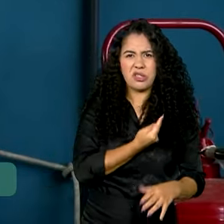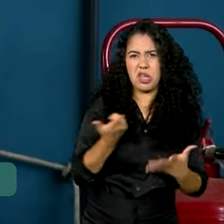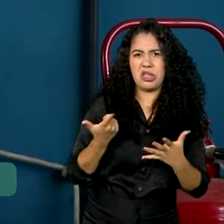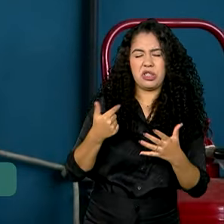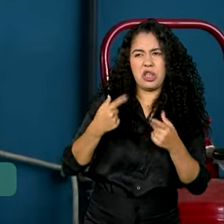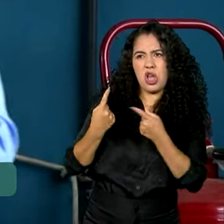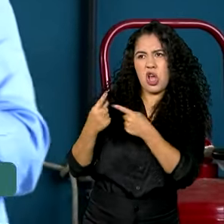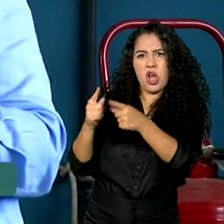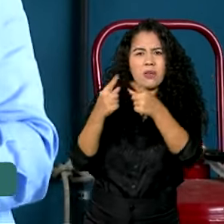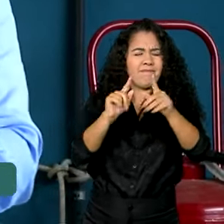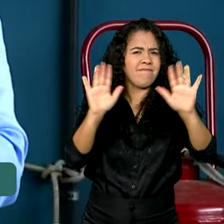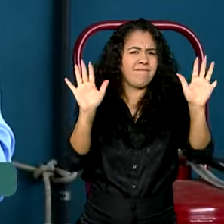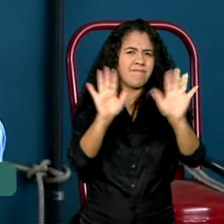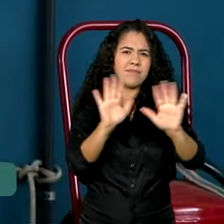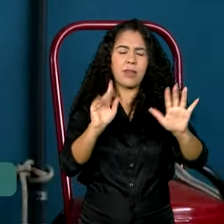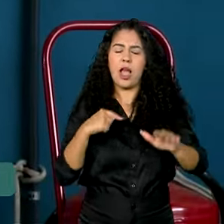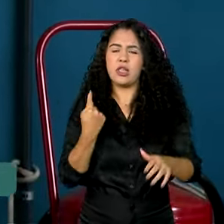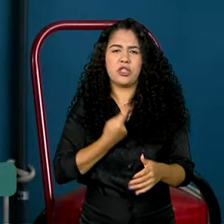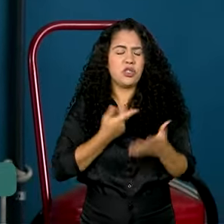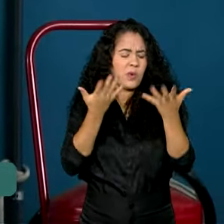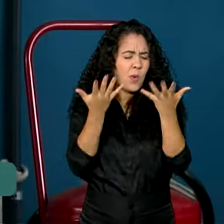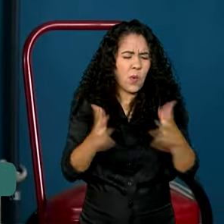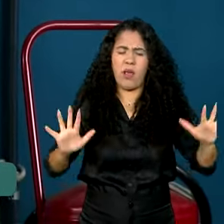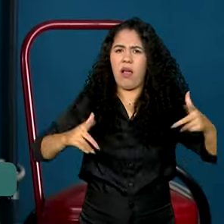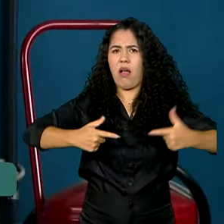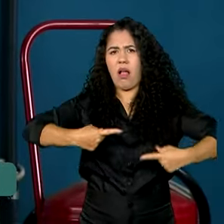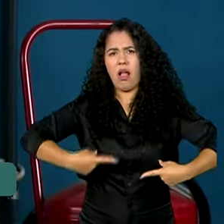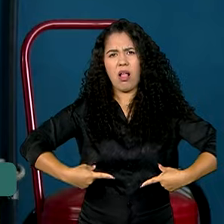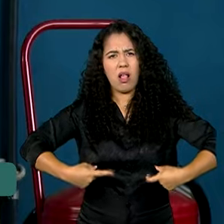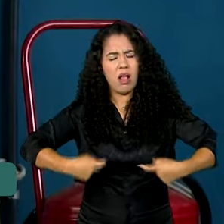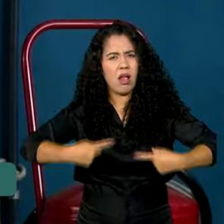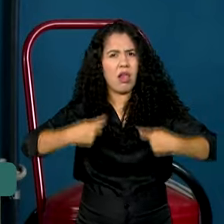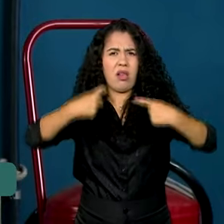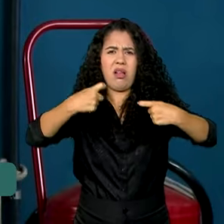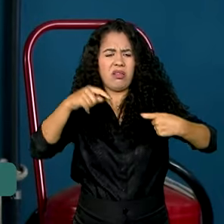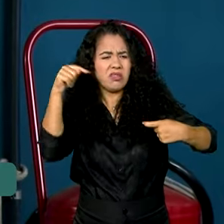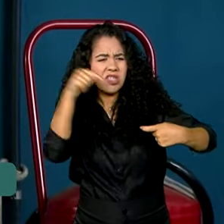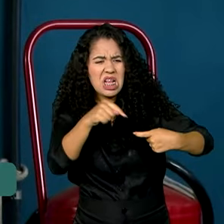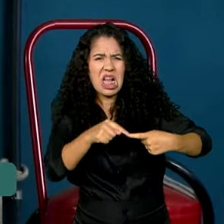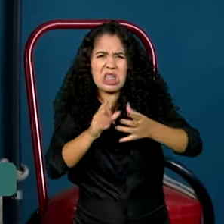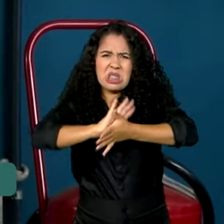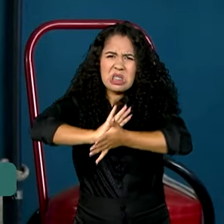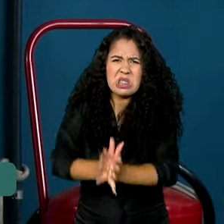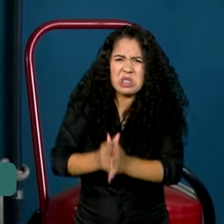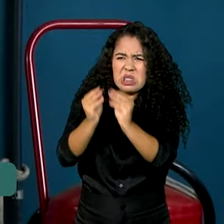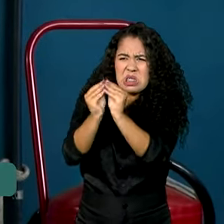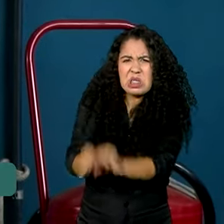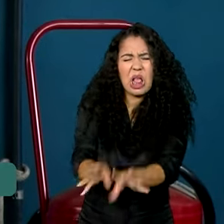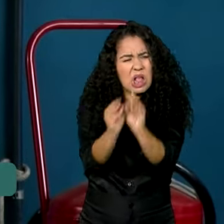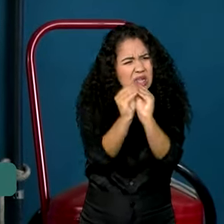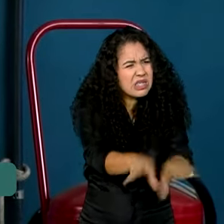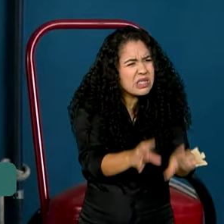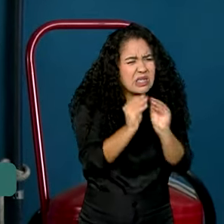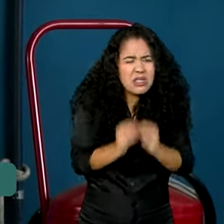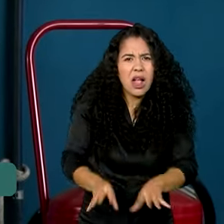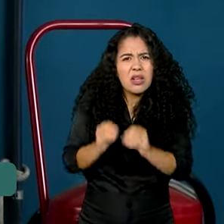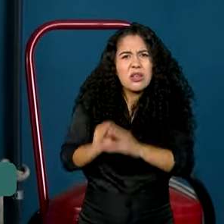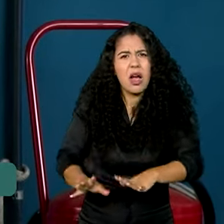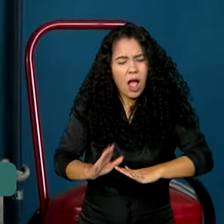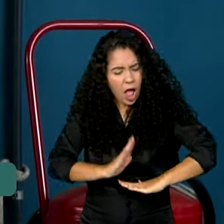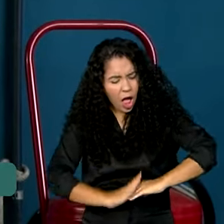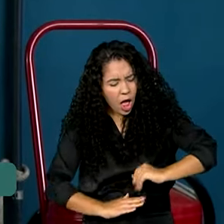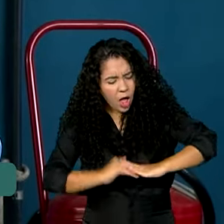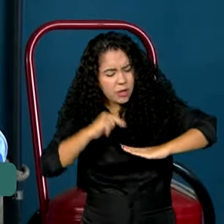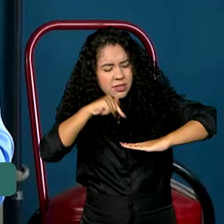porque a gente não deseja guerra. A guerra, ela só destrói. O que constrói